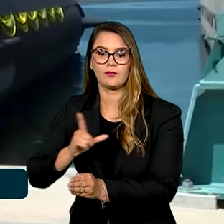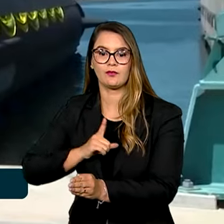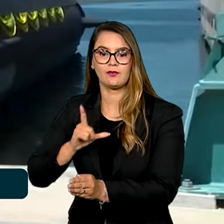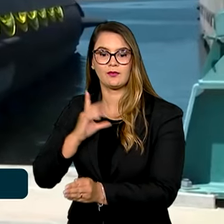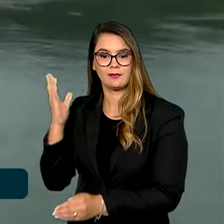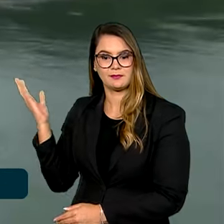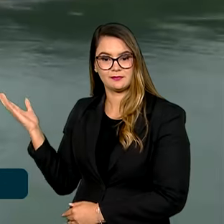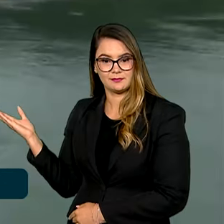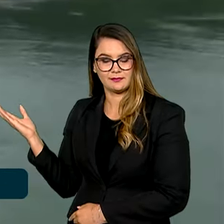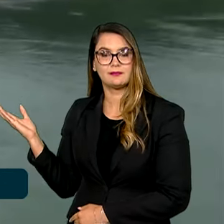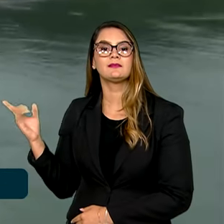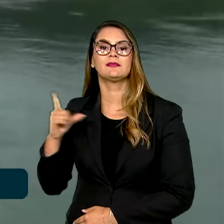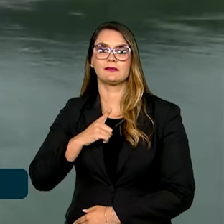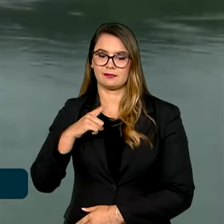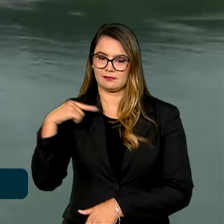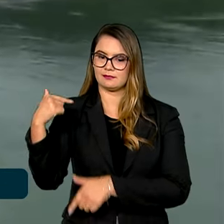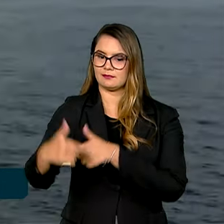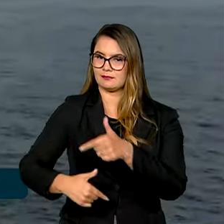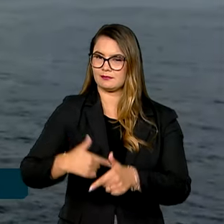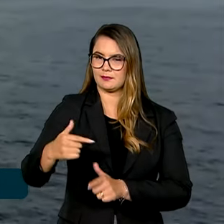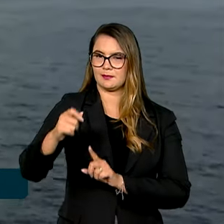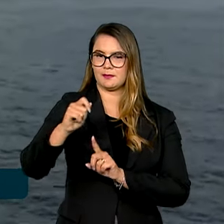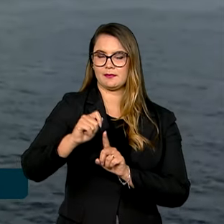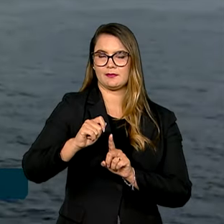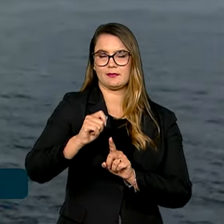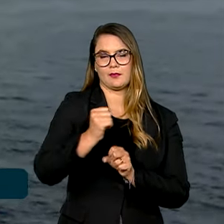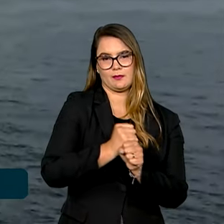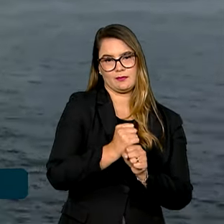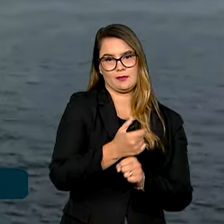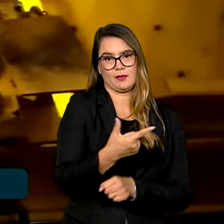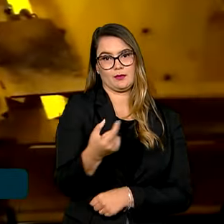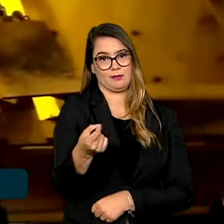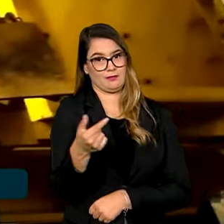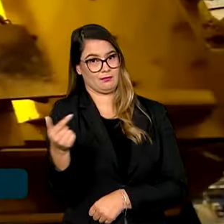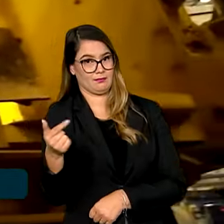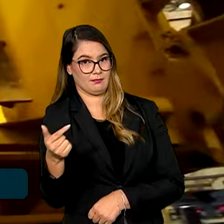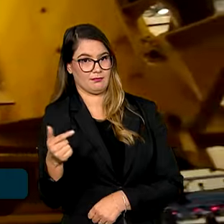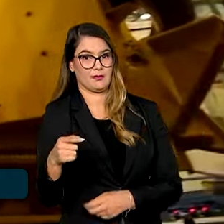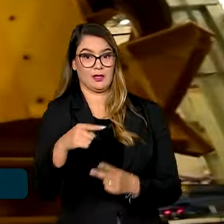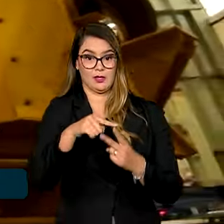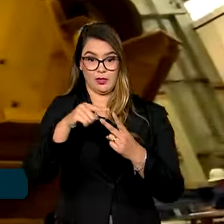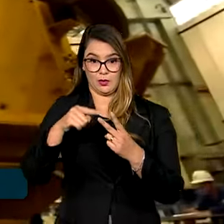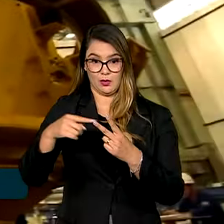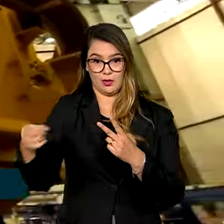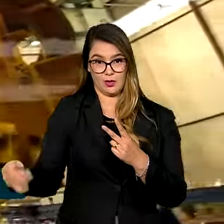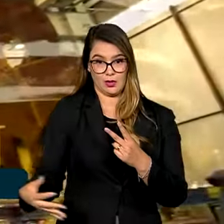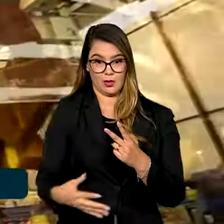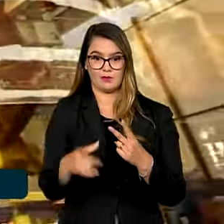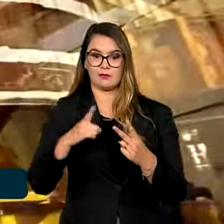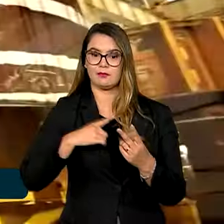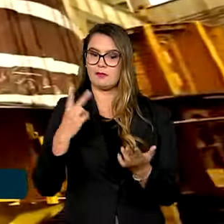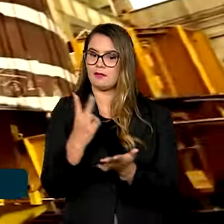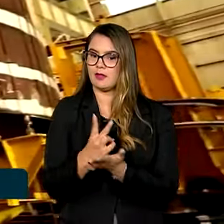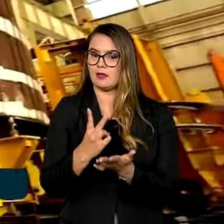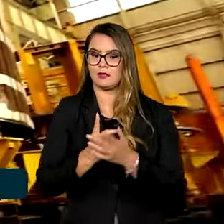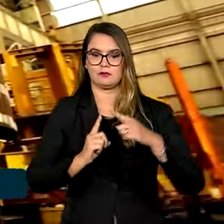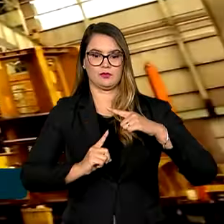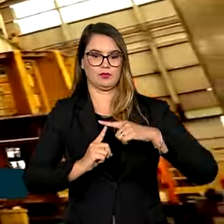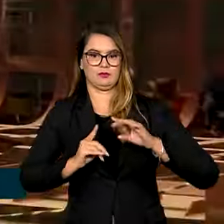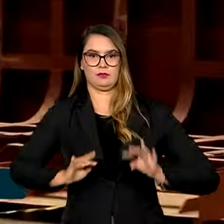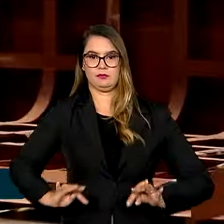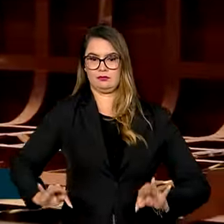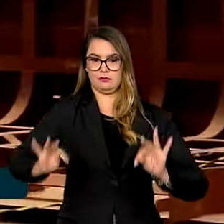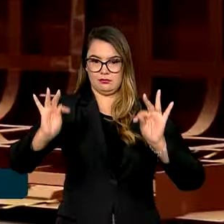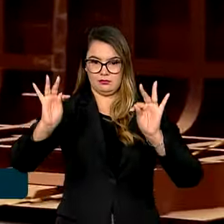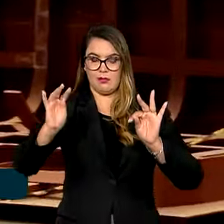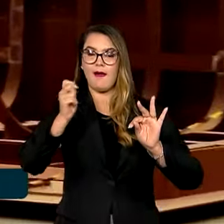foi o Riachuelo, que está em operação desde 2022. Outras duas embarcações com o mesmo tipo de tecnologia